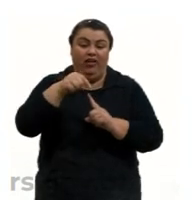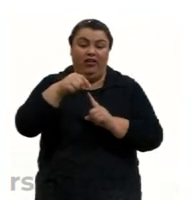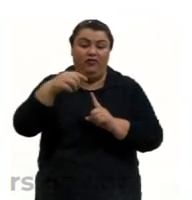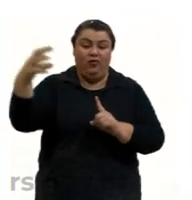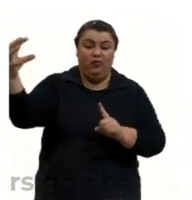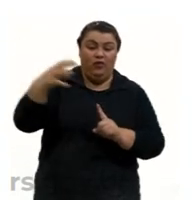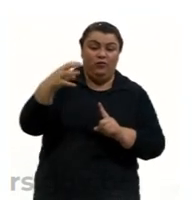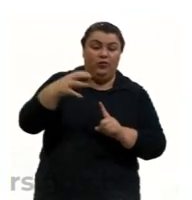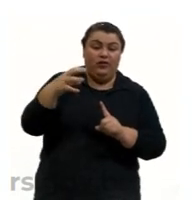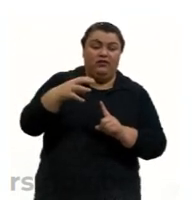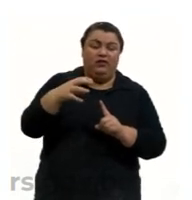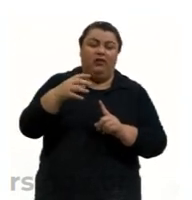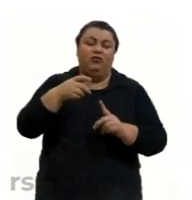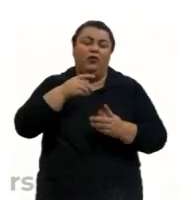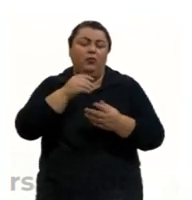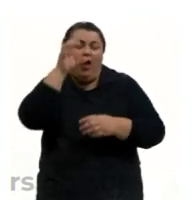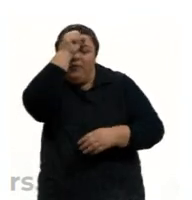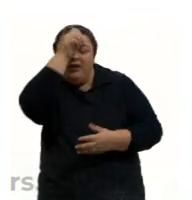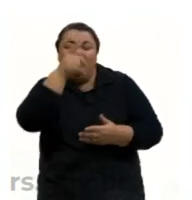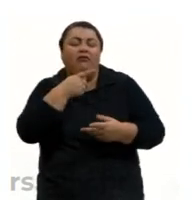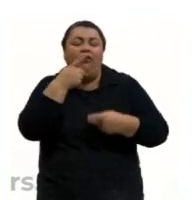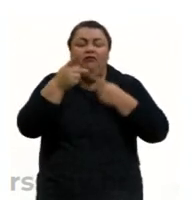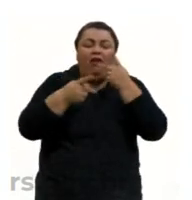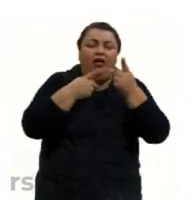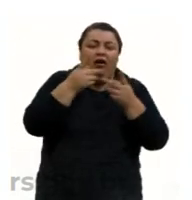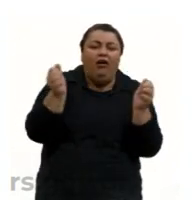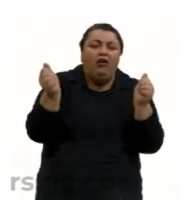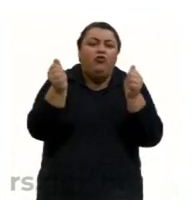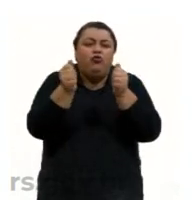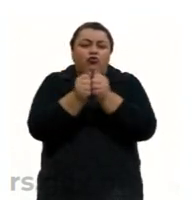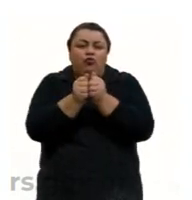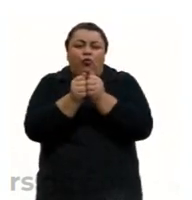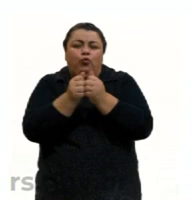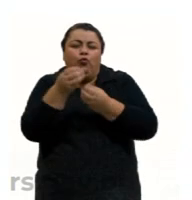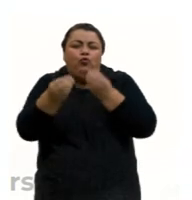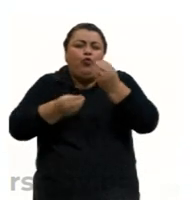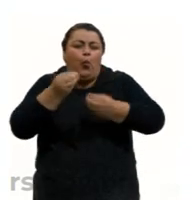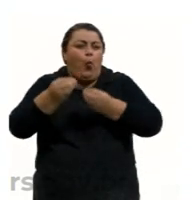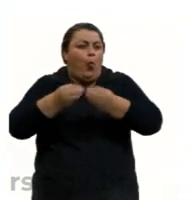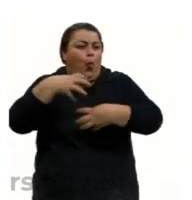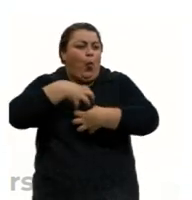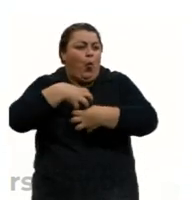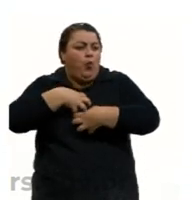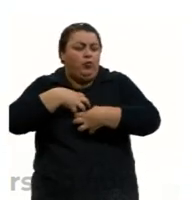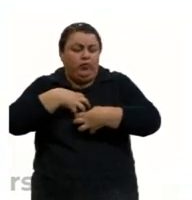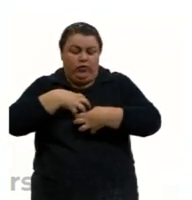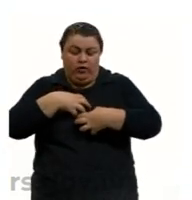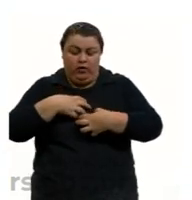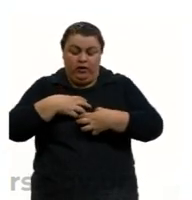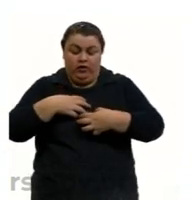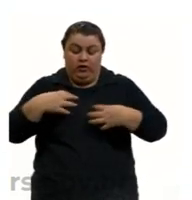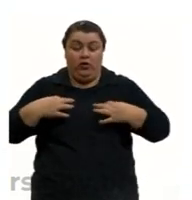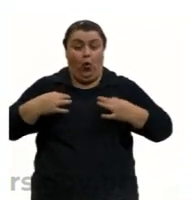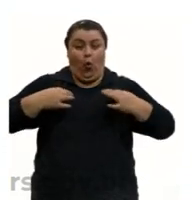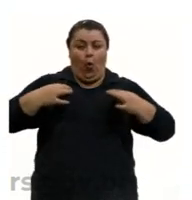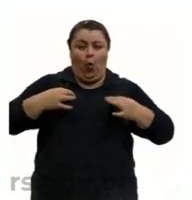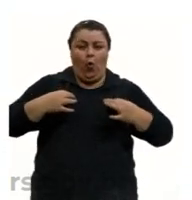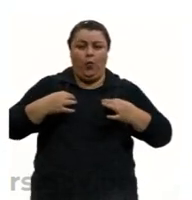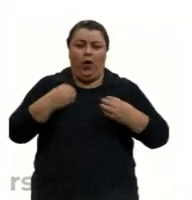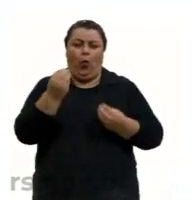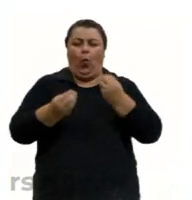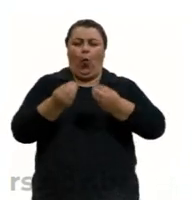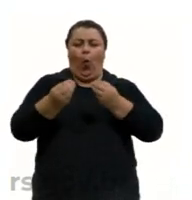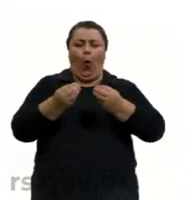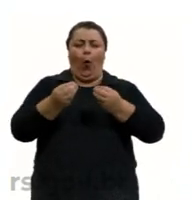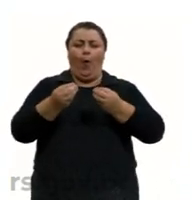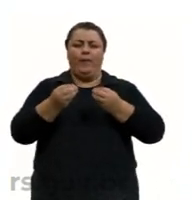palavras mais simples, até as mais complexas. E junto com o modo de nos vestirmos, o modo de falarmos, o